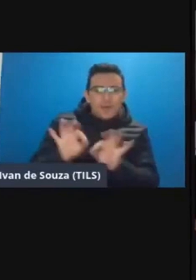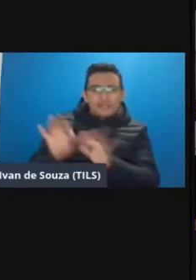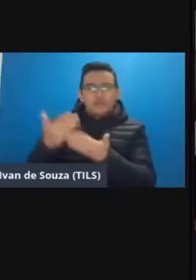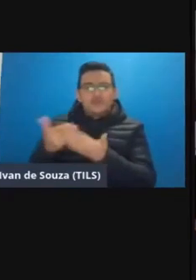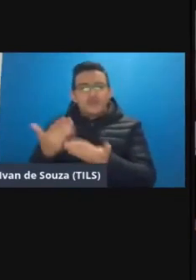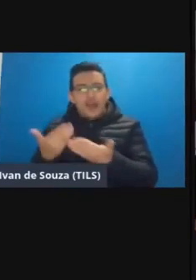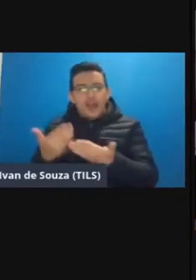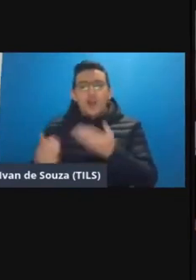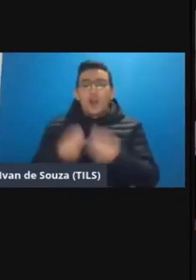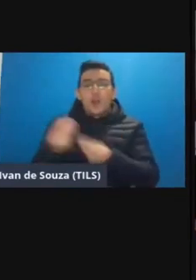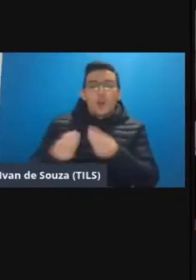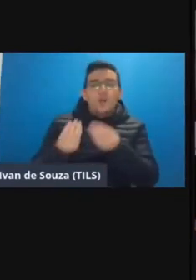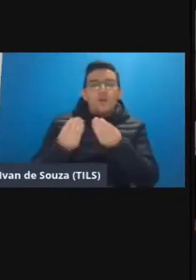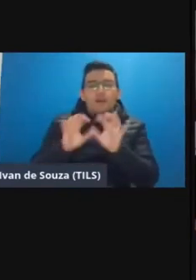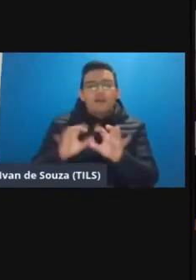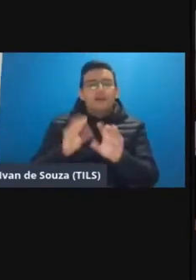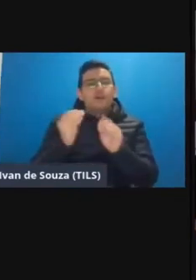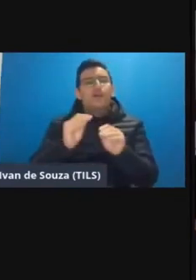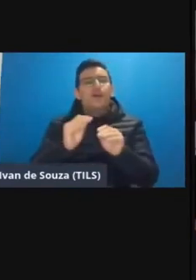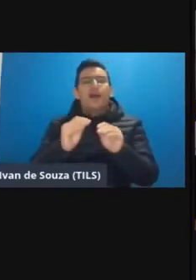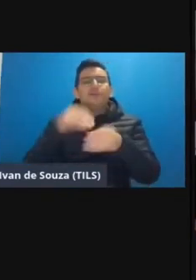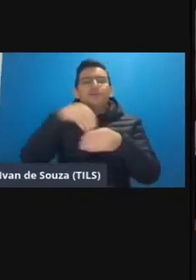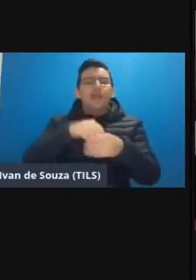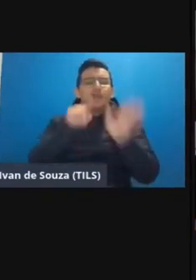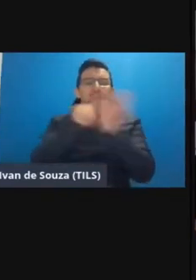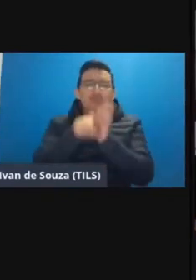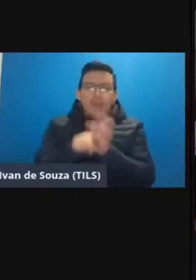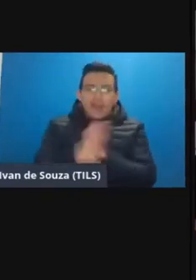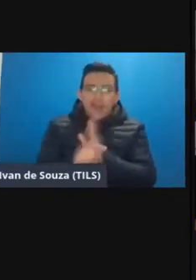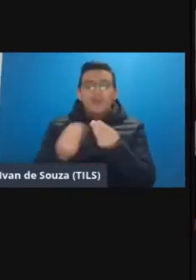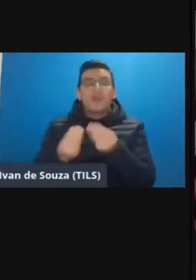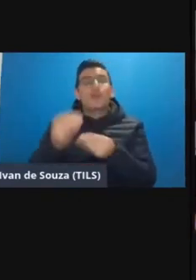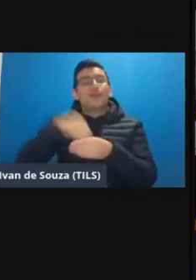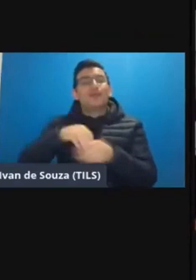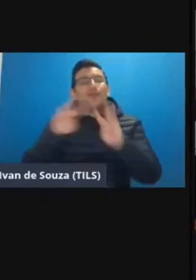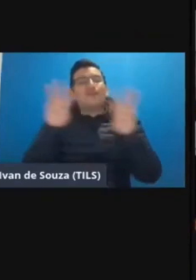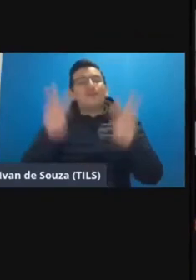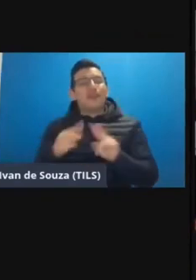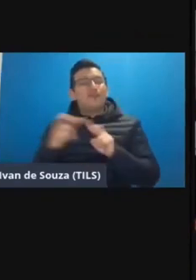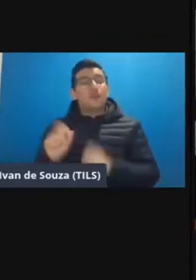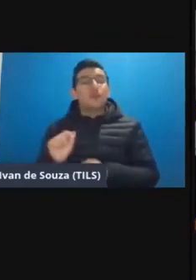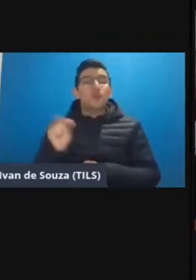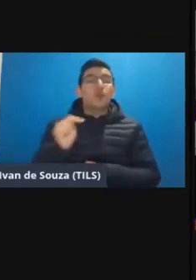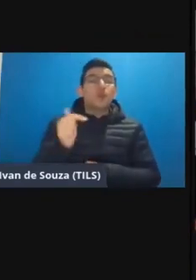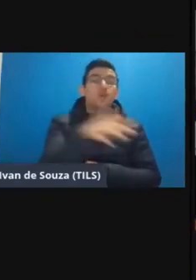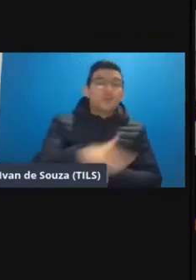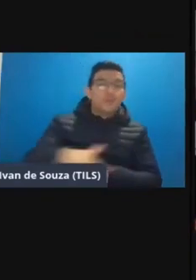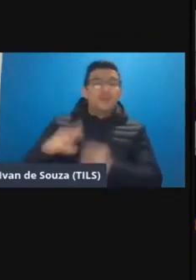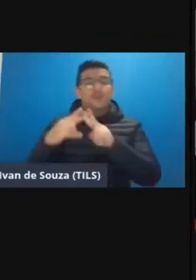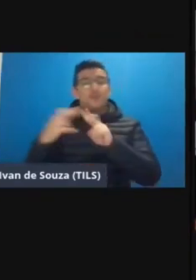aulas como colocar isso em questionários como fazer isso na UFR em virtual em outros ambientes virtuais de